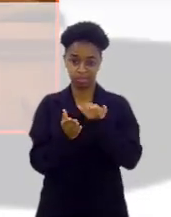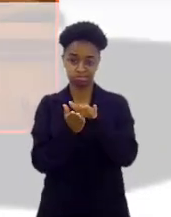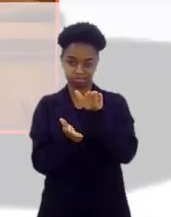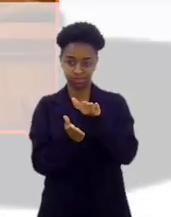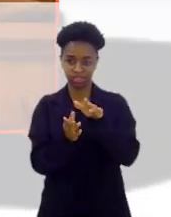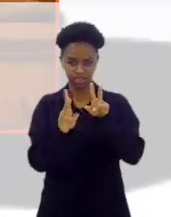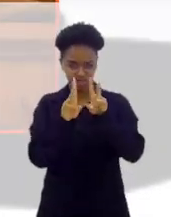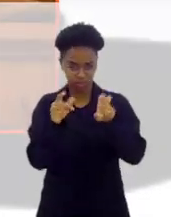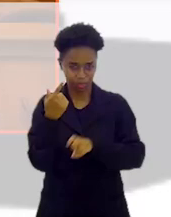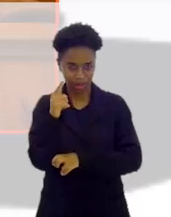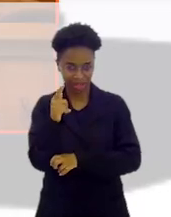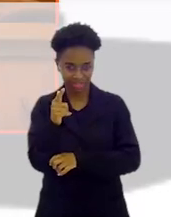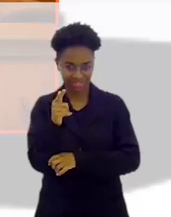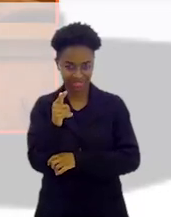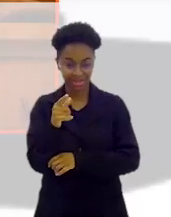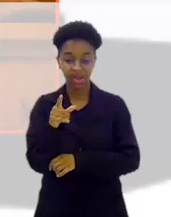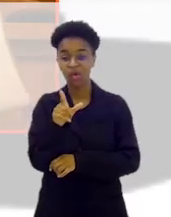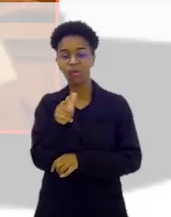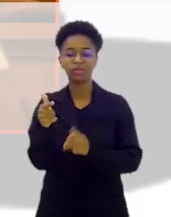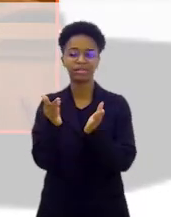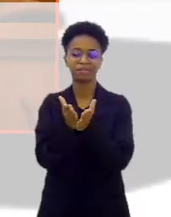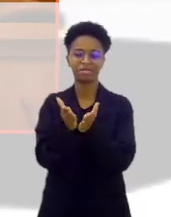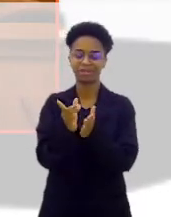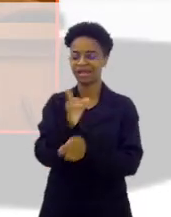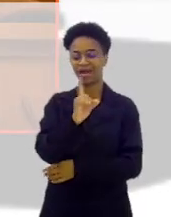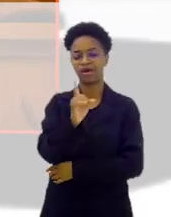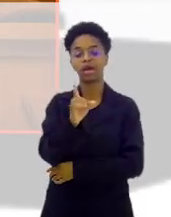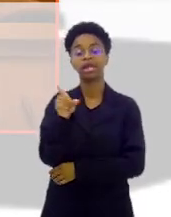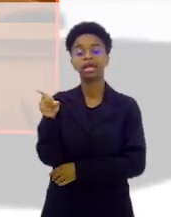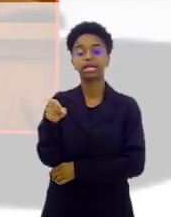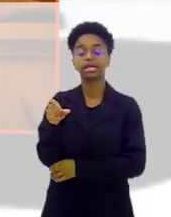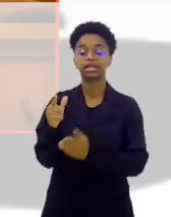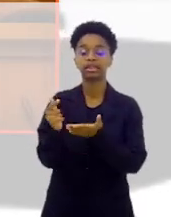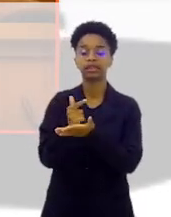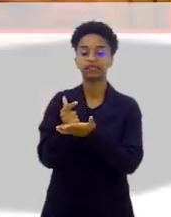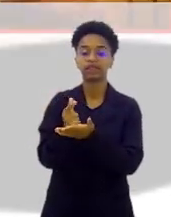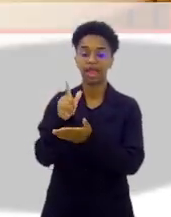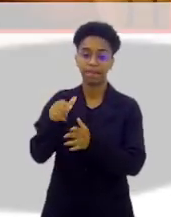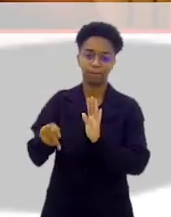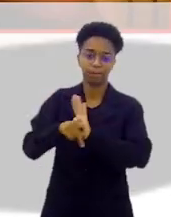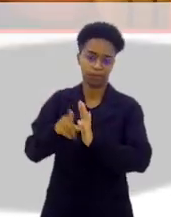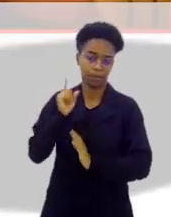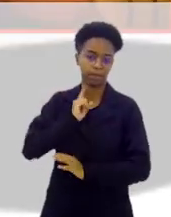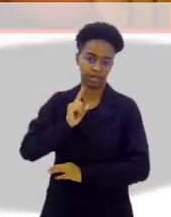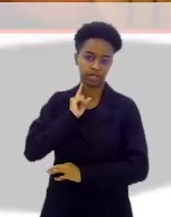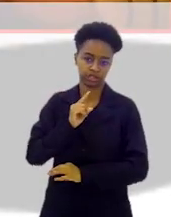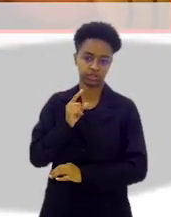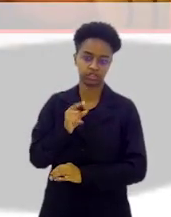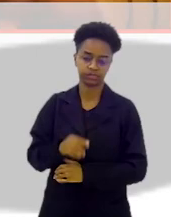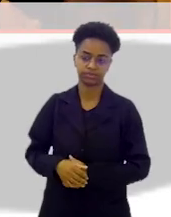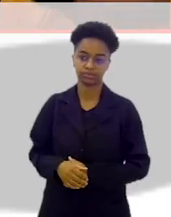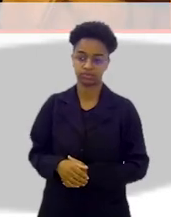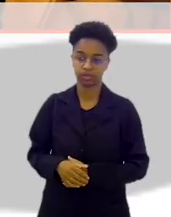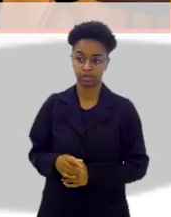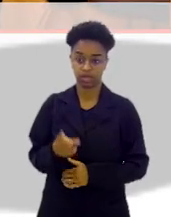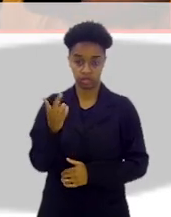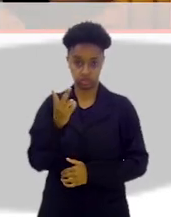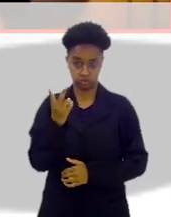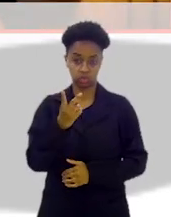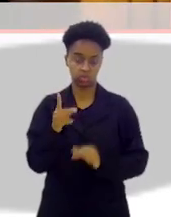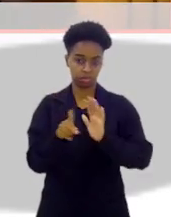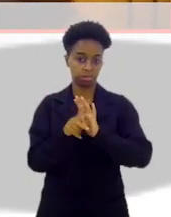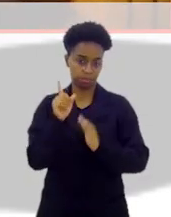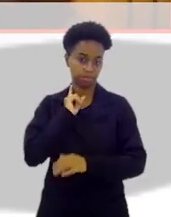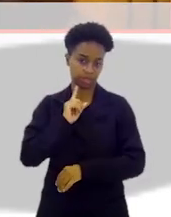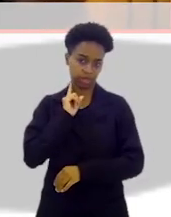Também sobre Goiás. Outra bibliazinha. Não. Esse aqui é mineiro. É mineiro. Esses dois